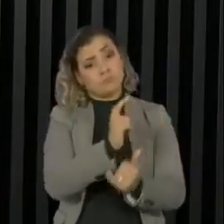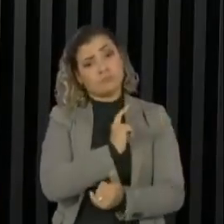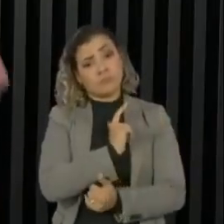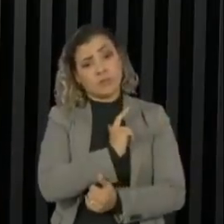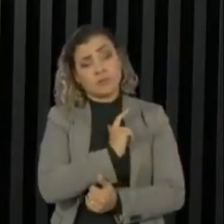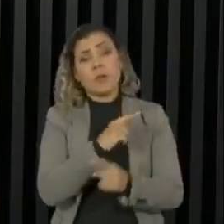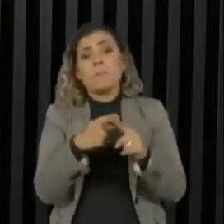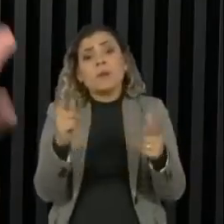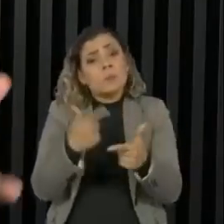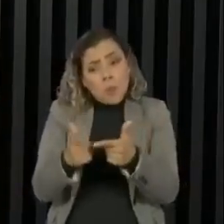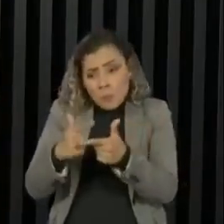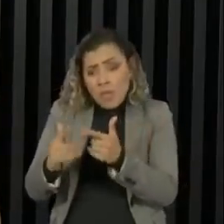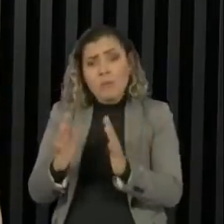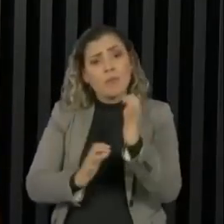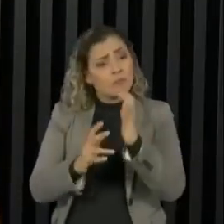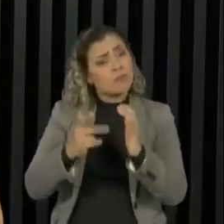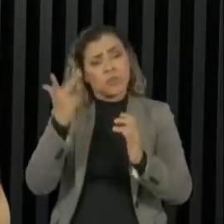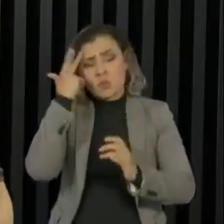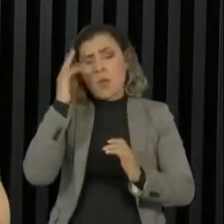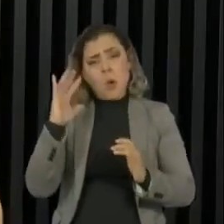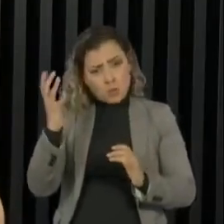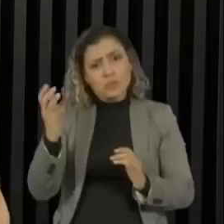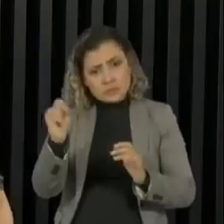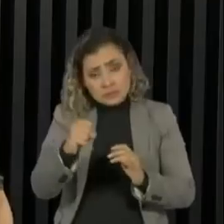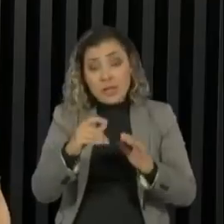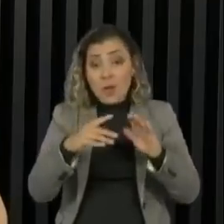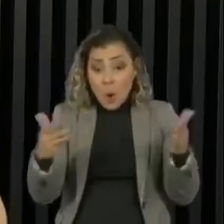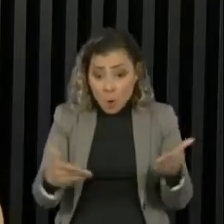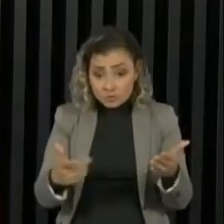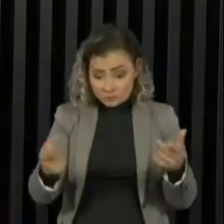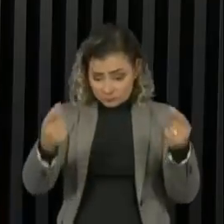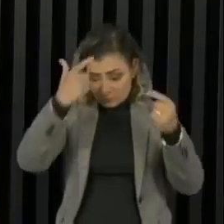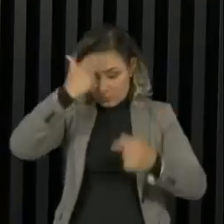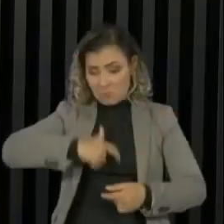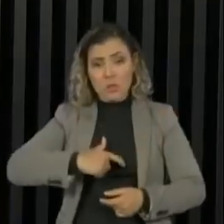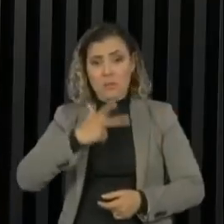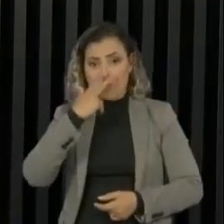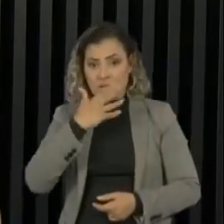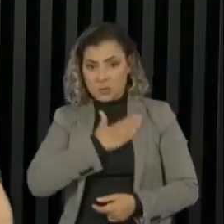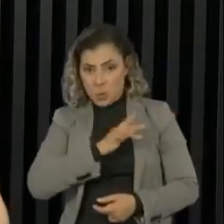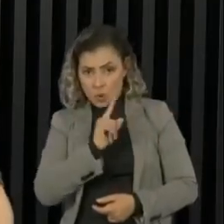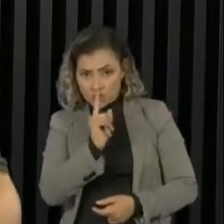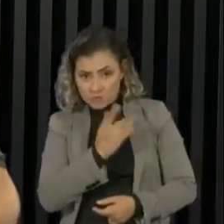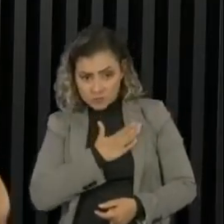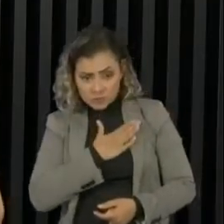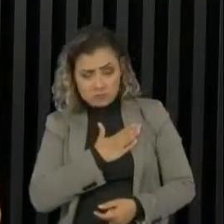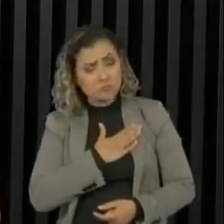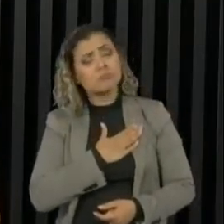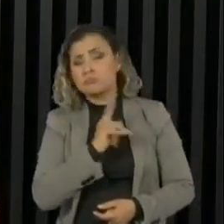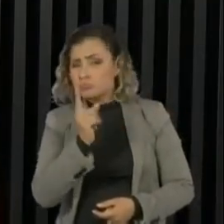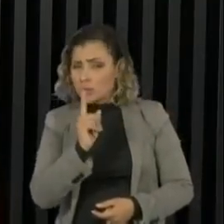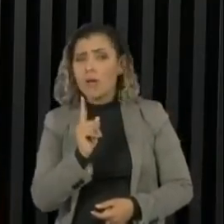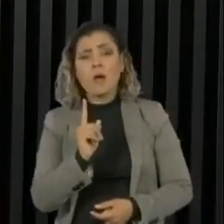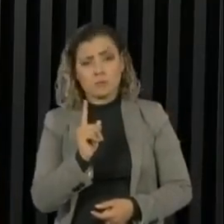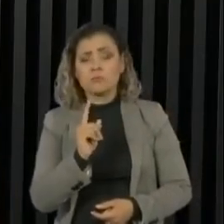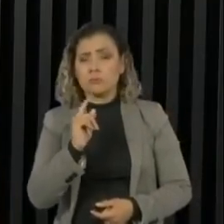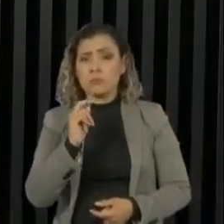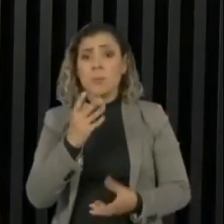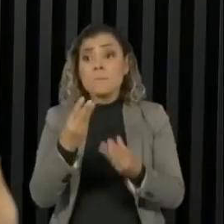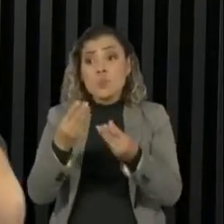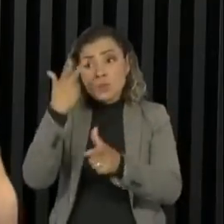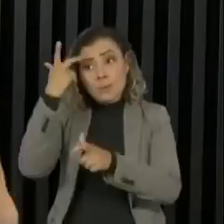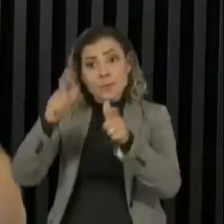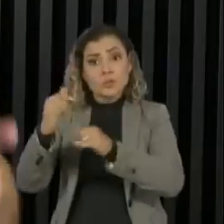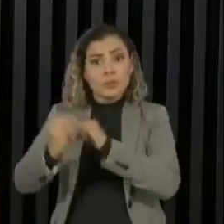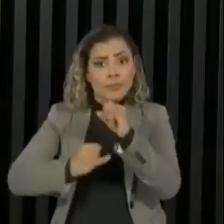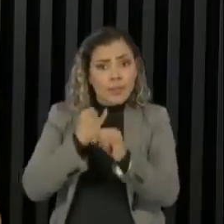mais tretas acontecem, confusões acontecem. Hoje em dia eu não sinto que eu sou persona não grata, muito pelo contrário. Eu tenho muitas pessoas dentro do mercado